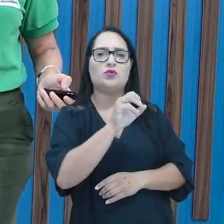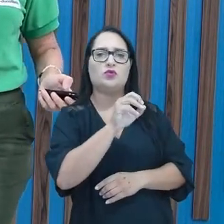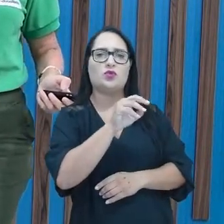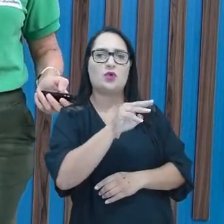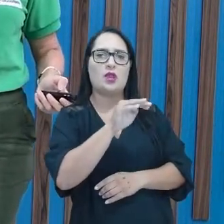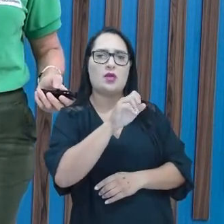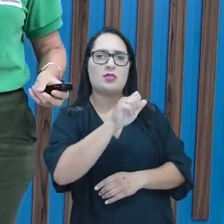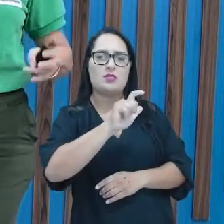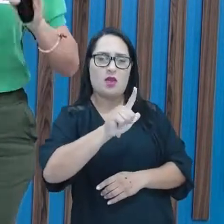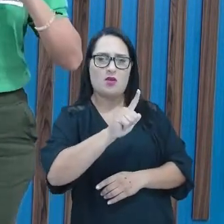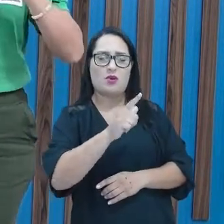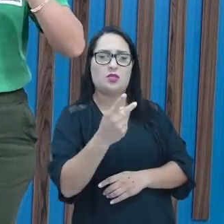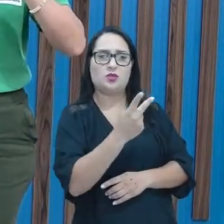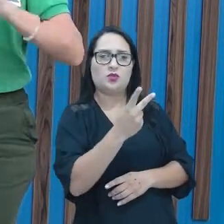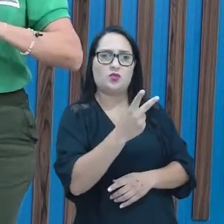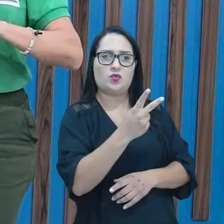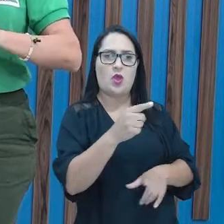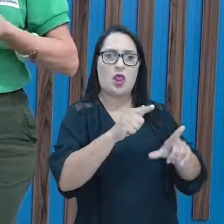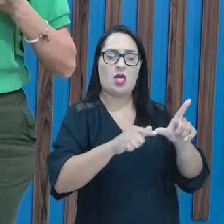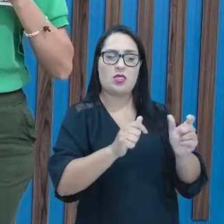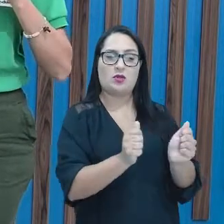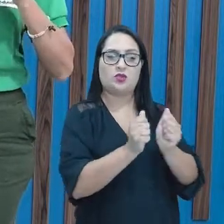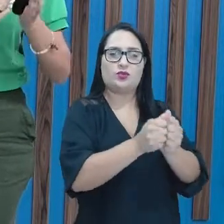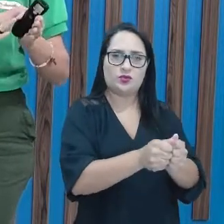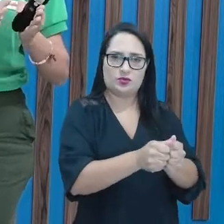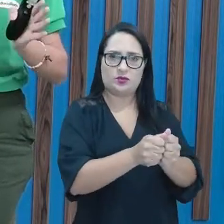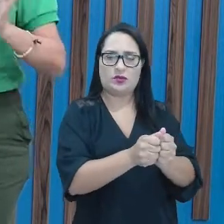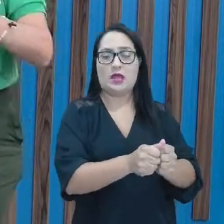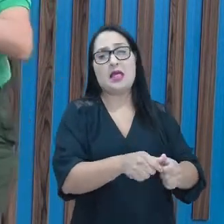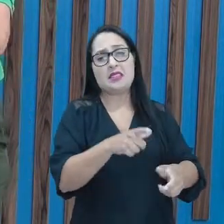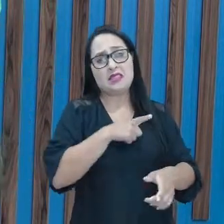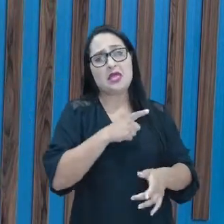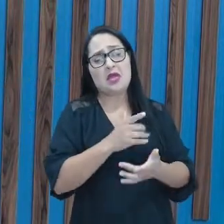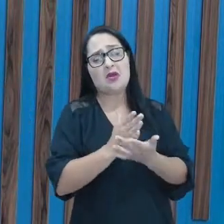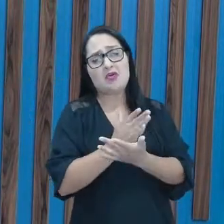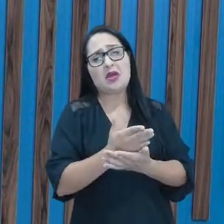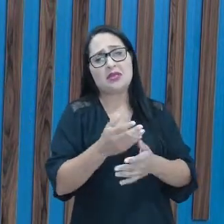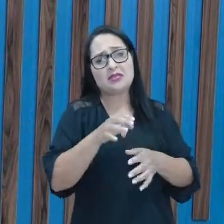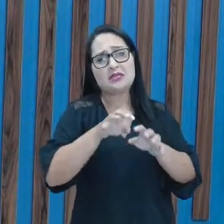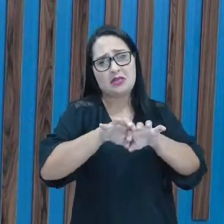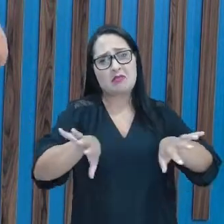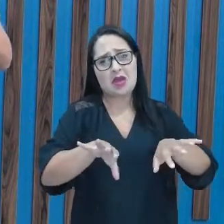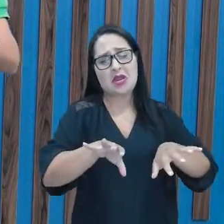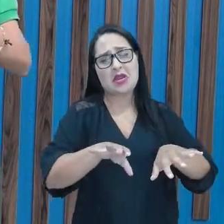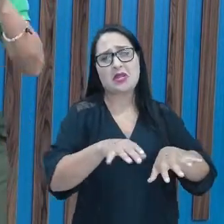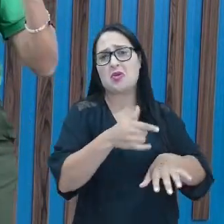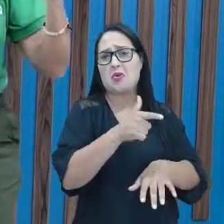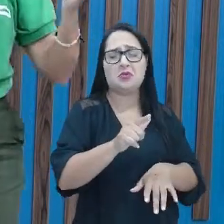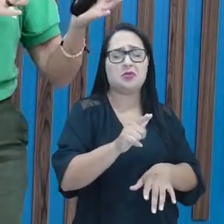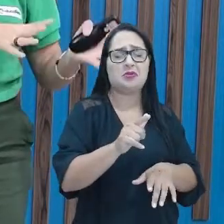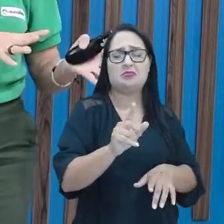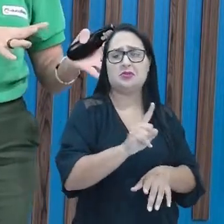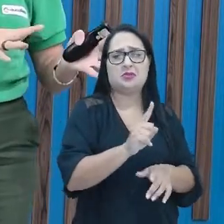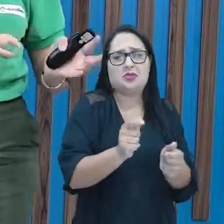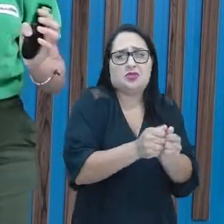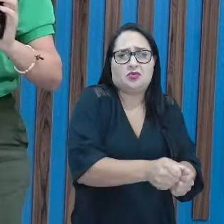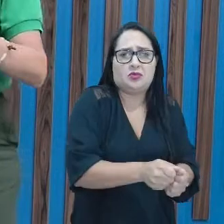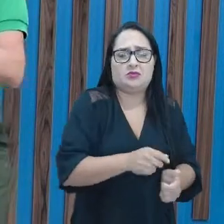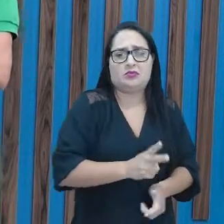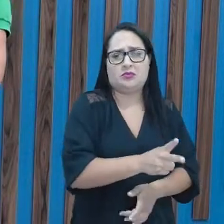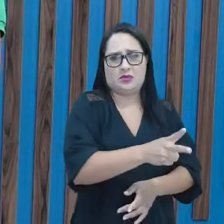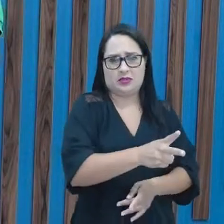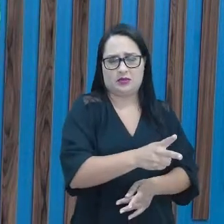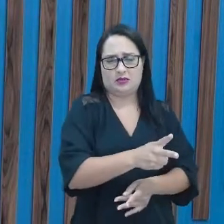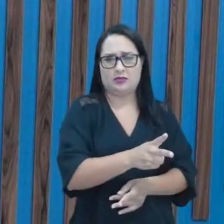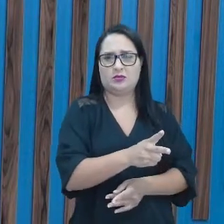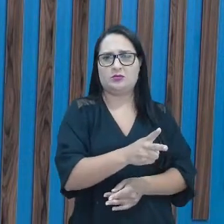presta atenção. Existe encontro consonantal que se separa e o que não se separa. O que se separa são os separáveis. O